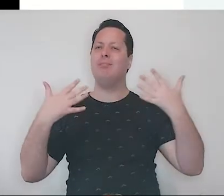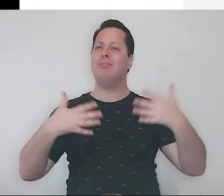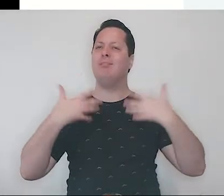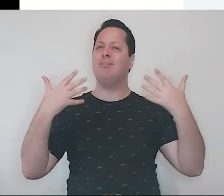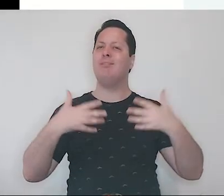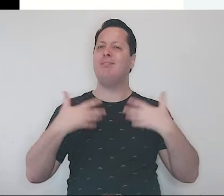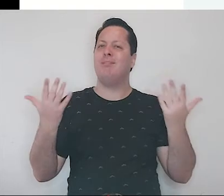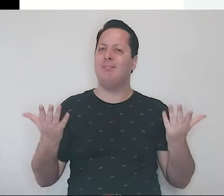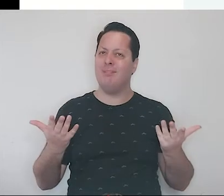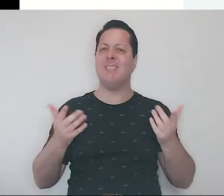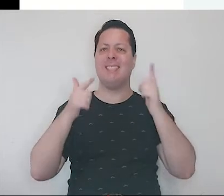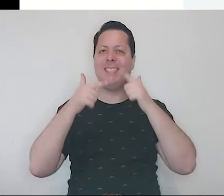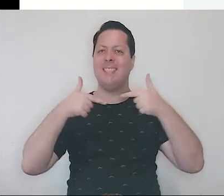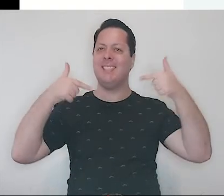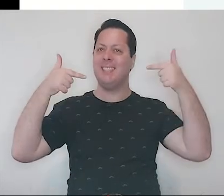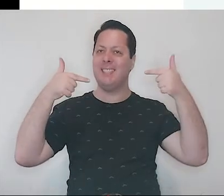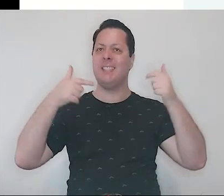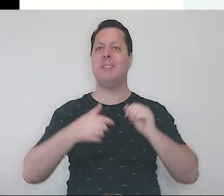sorridente.